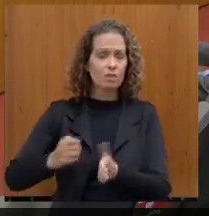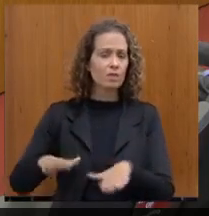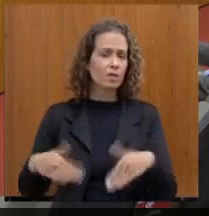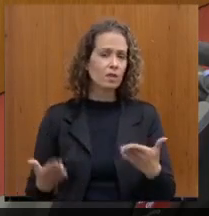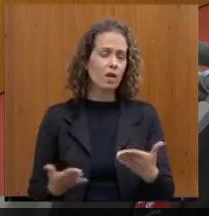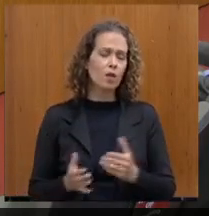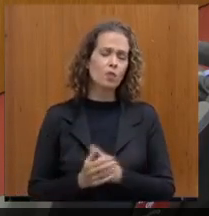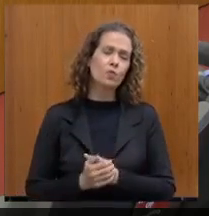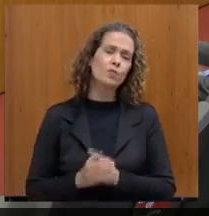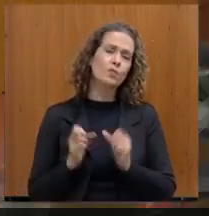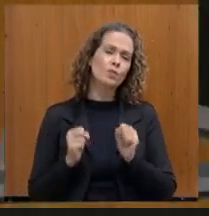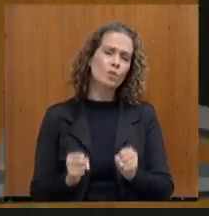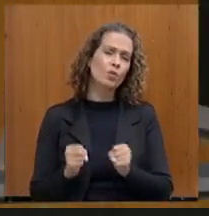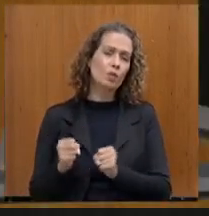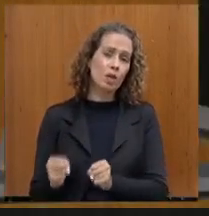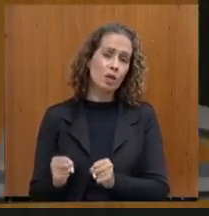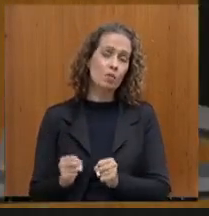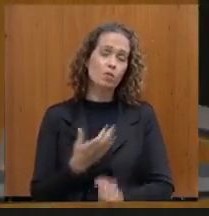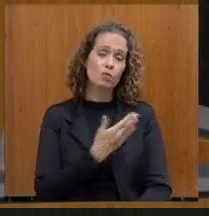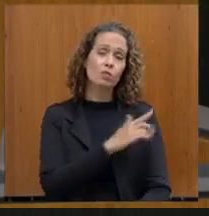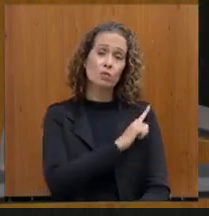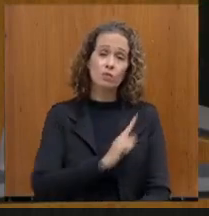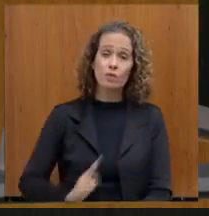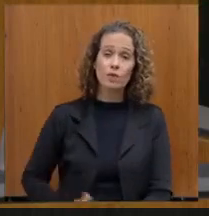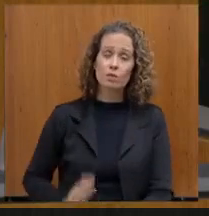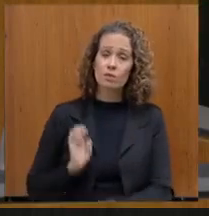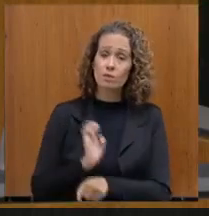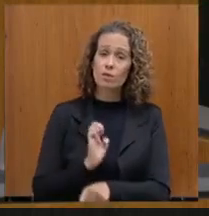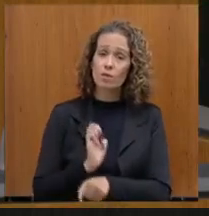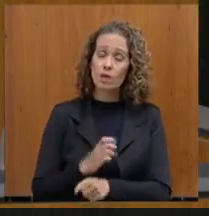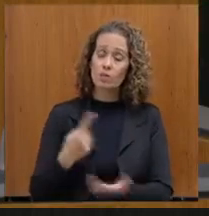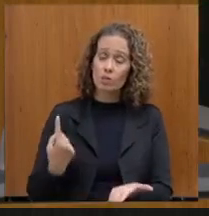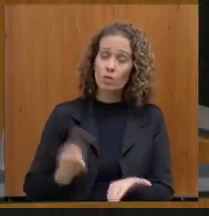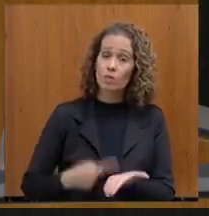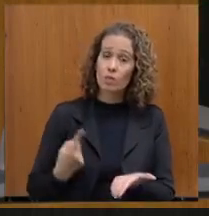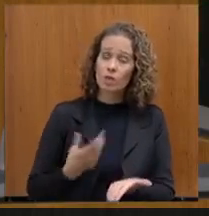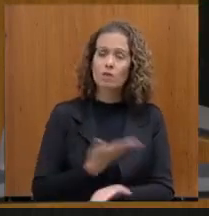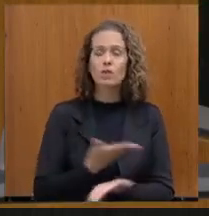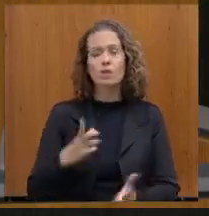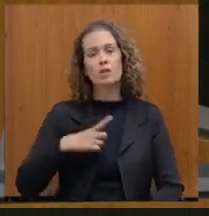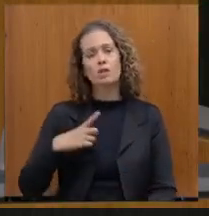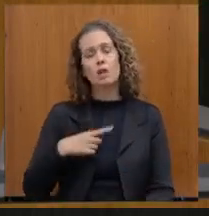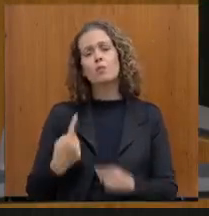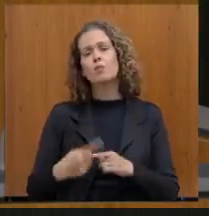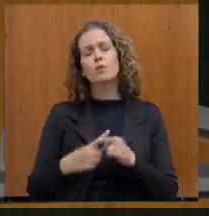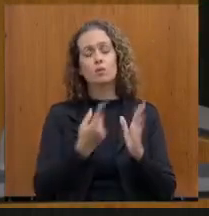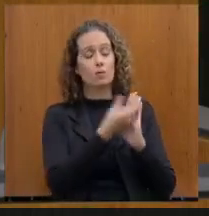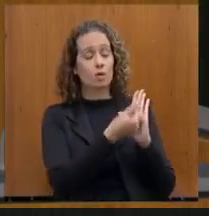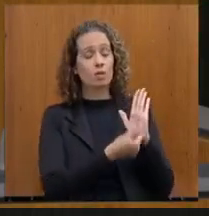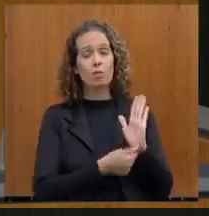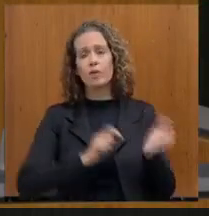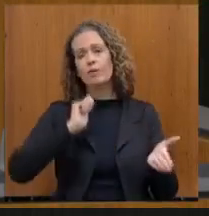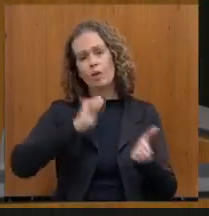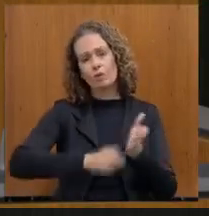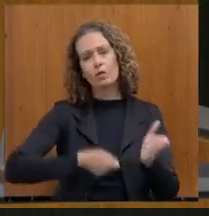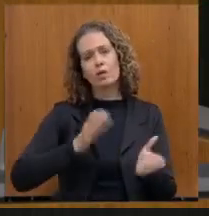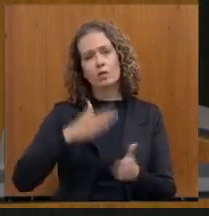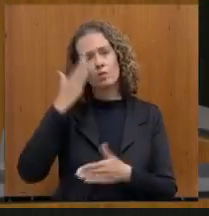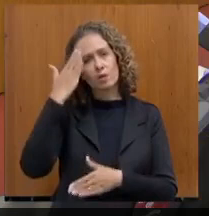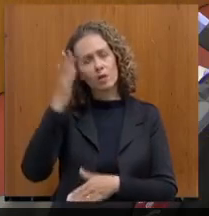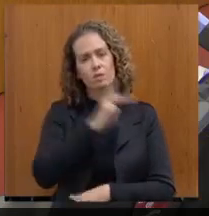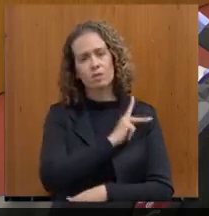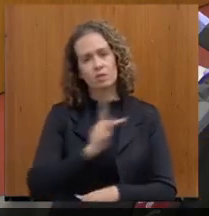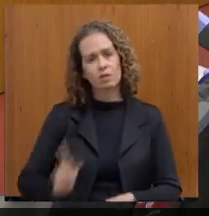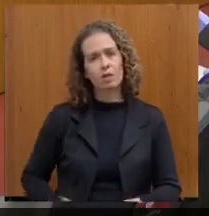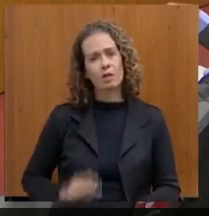para que o governo do Estado possa cumprir, vocês têm porque está no orçamento autorizando que vocês pudessem fazer isso. Obrigada, presidente.